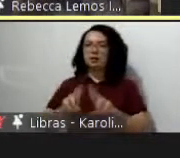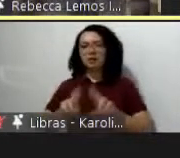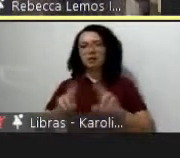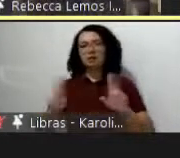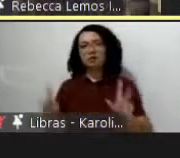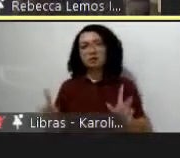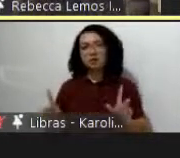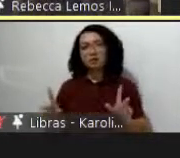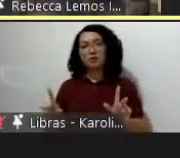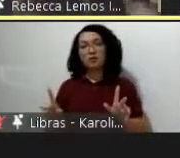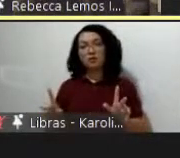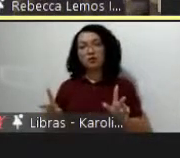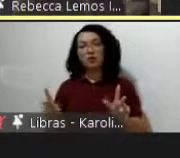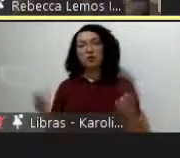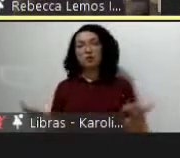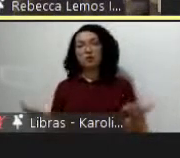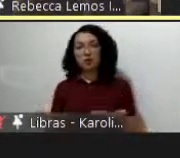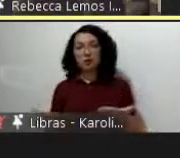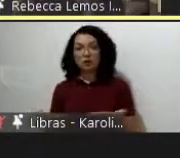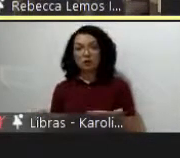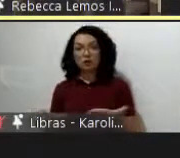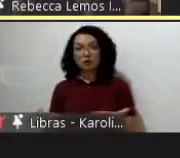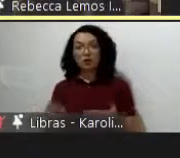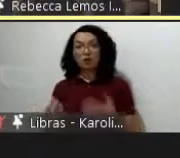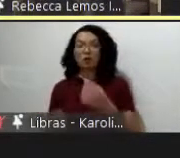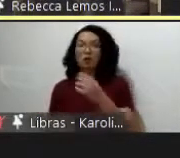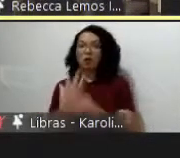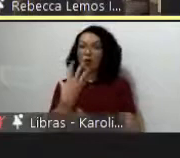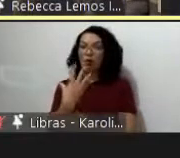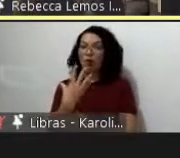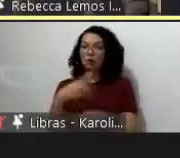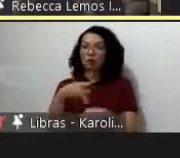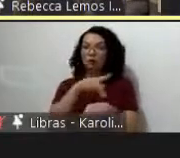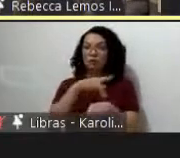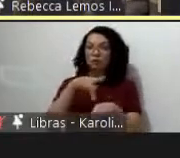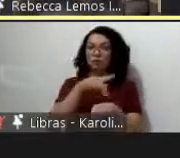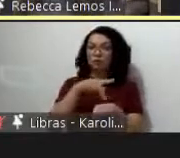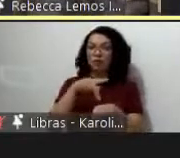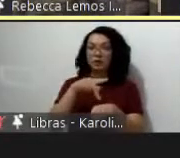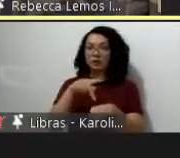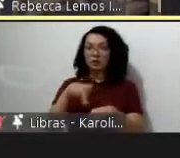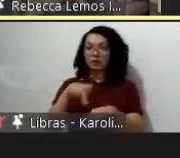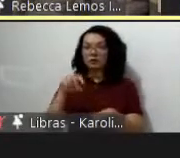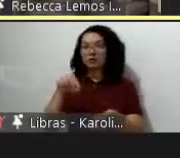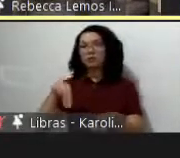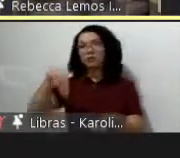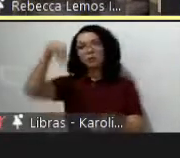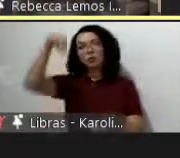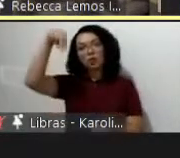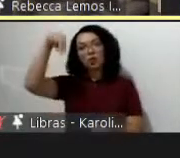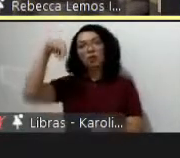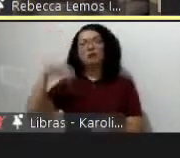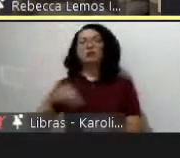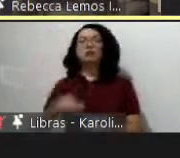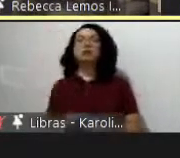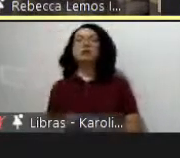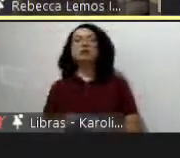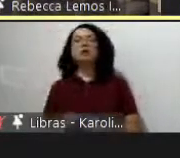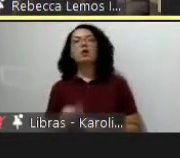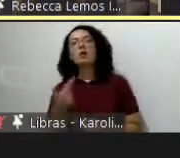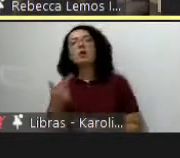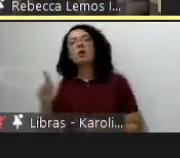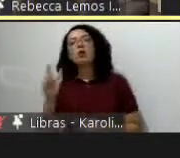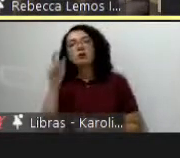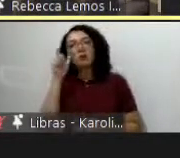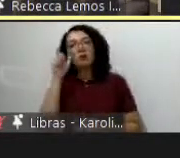que é produzida que são produzidas nos países do norte e uma da coisa bem interessante desse